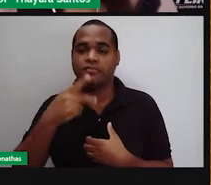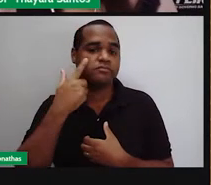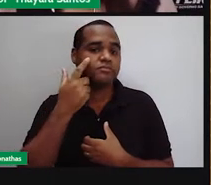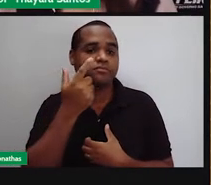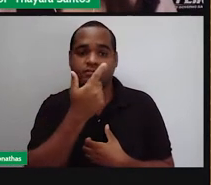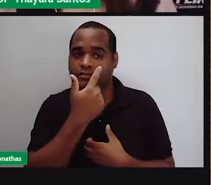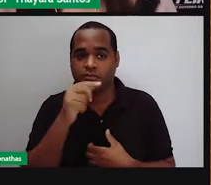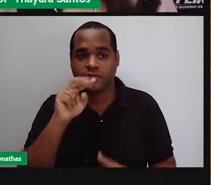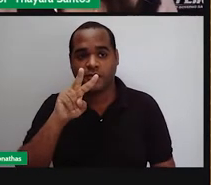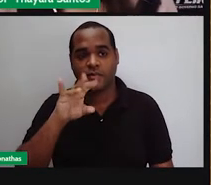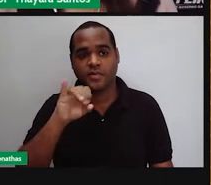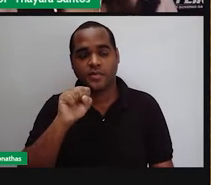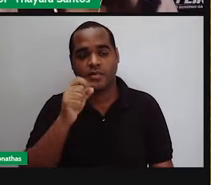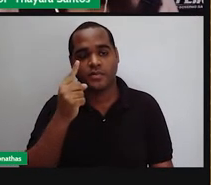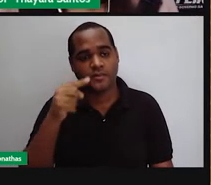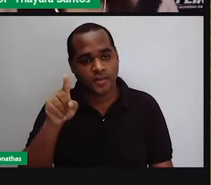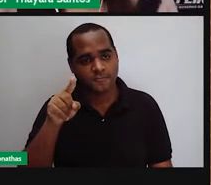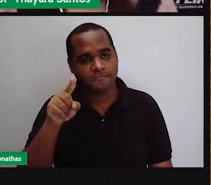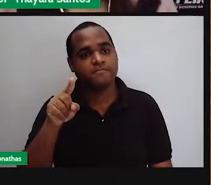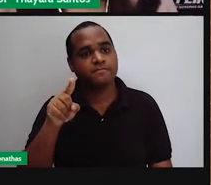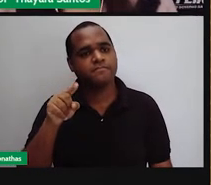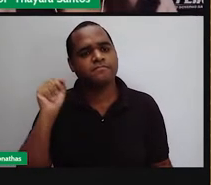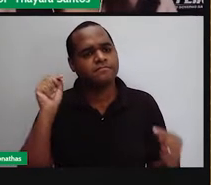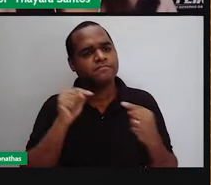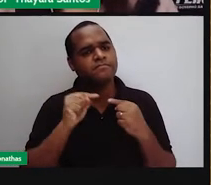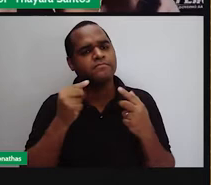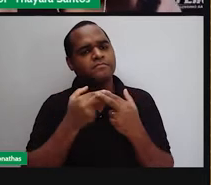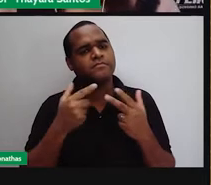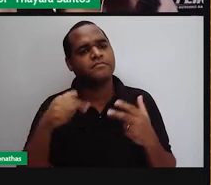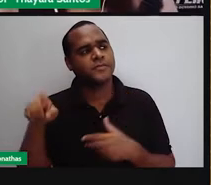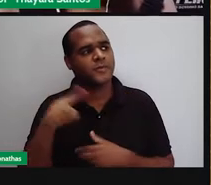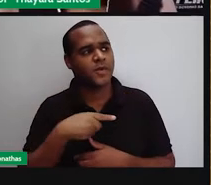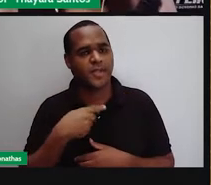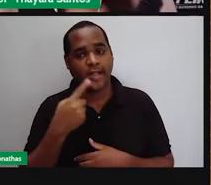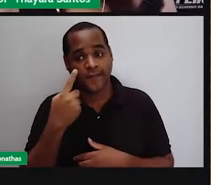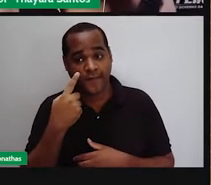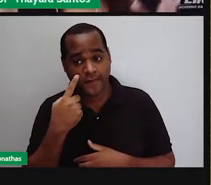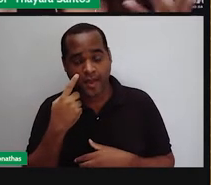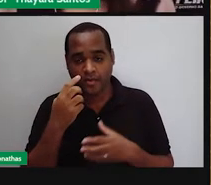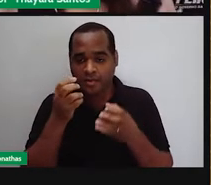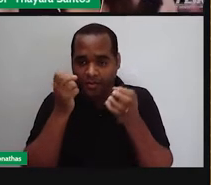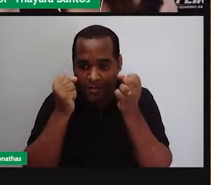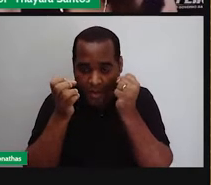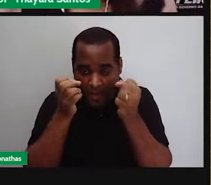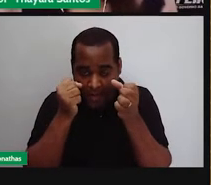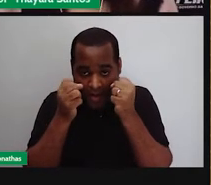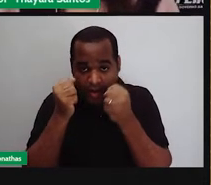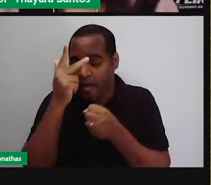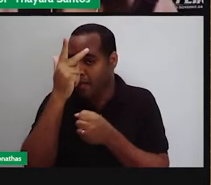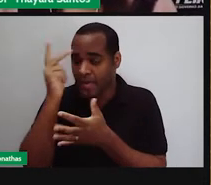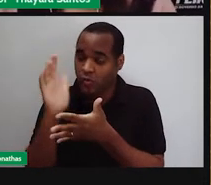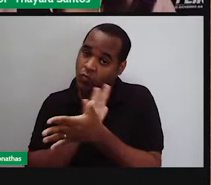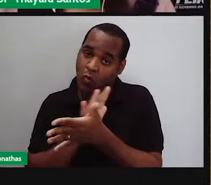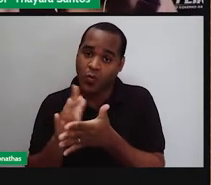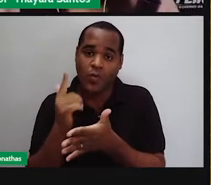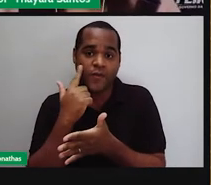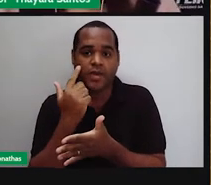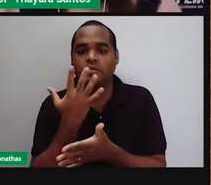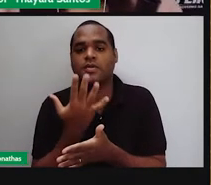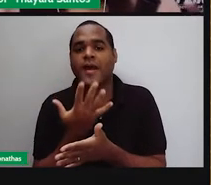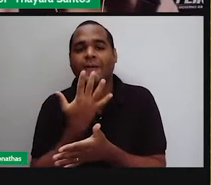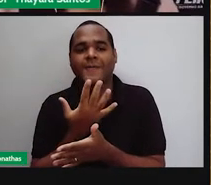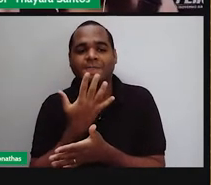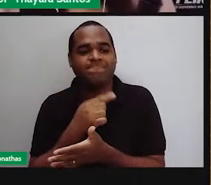visão. E, no caso, vocês já devem ter escutado alguma vez falar que tem pessoas que não conseguem identificar as cores,